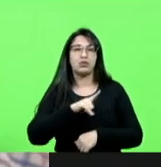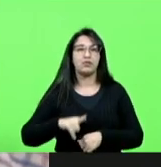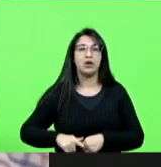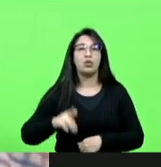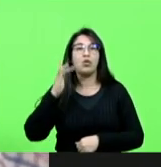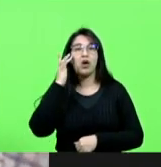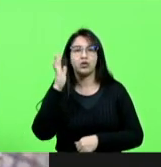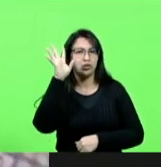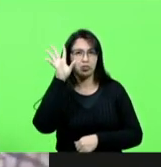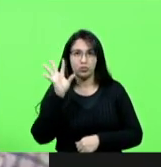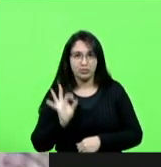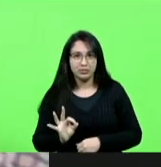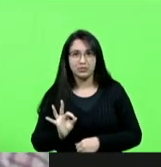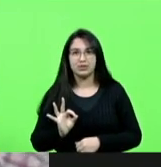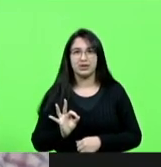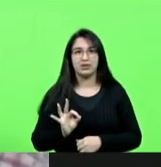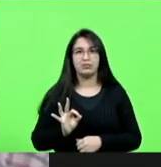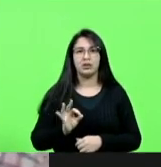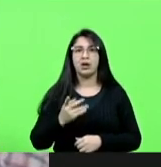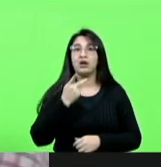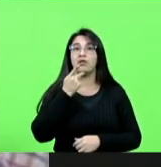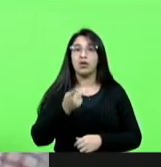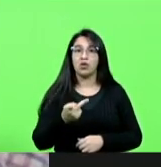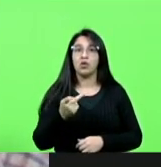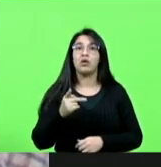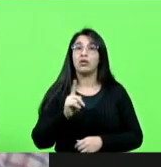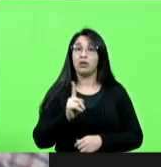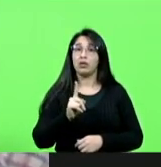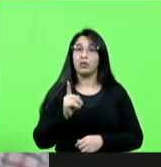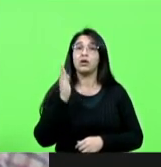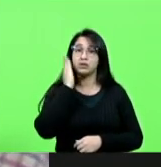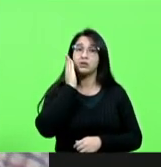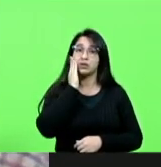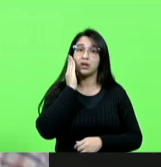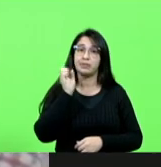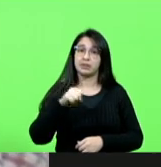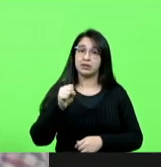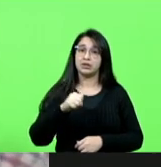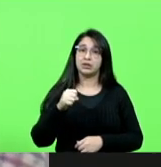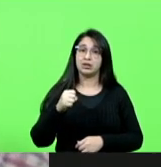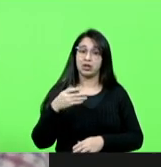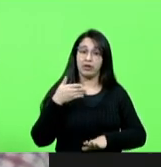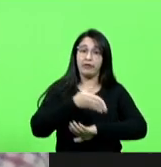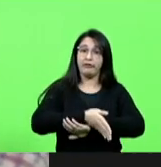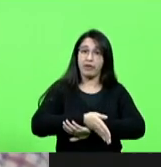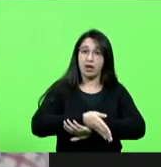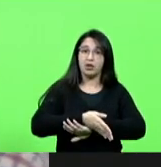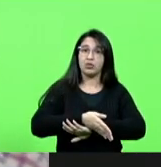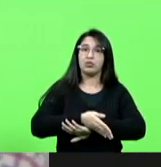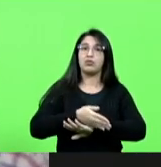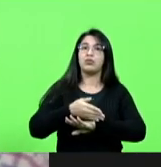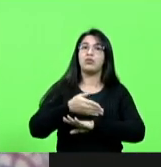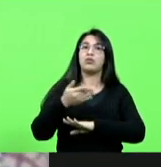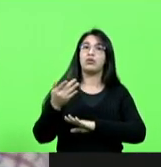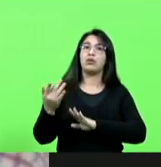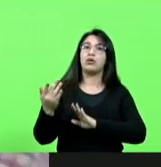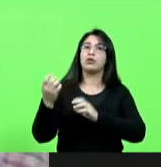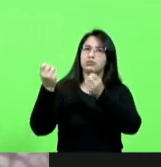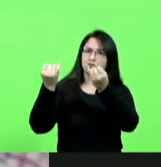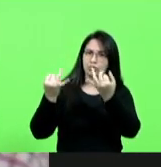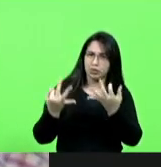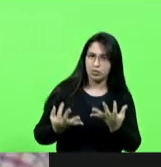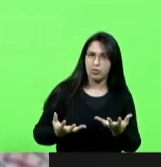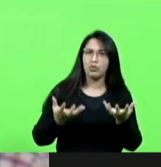não sabe da situação, eles disseram, não, deputado, o governador sabe sim, quando ele esteve aqui a gente passou, eu quis defender o senhor